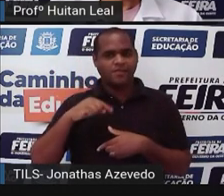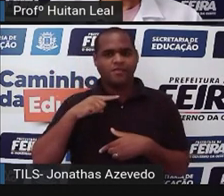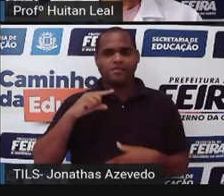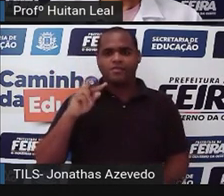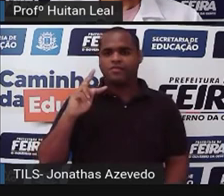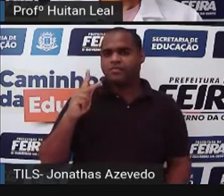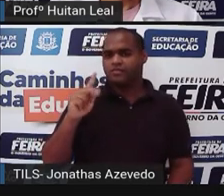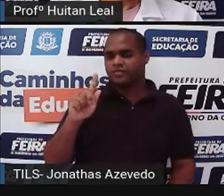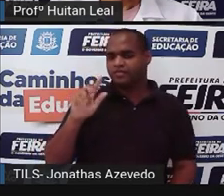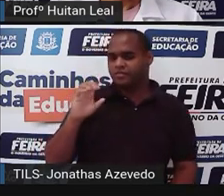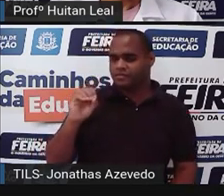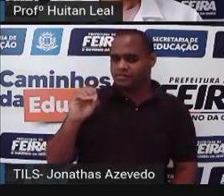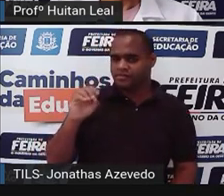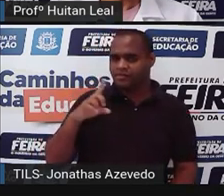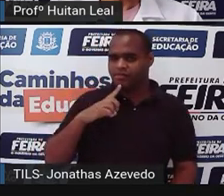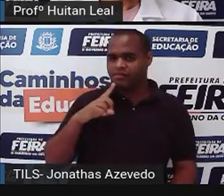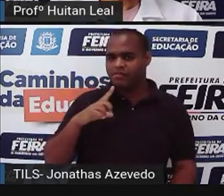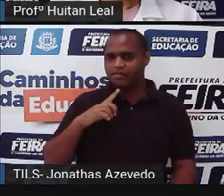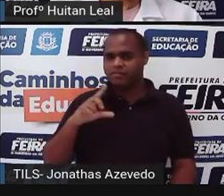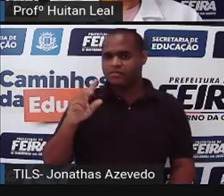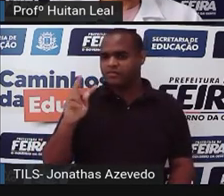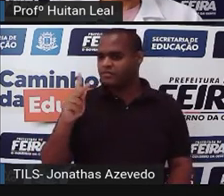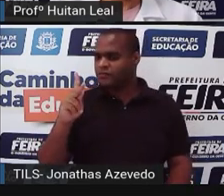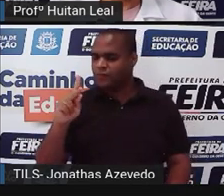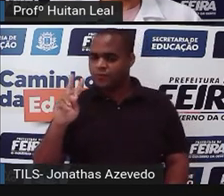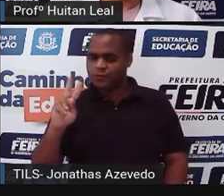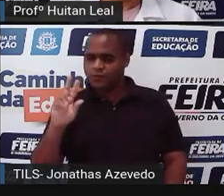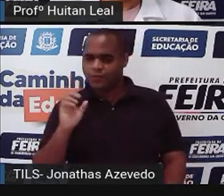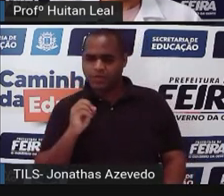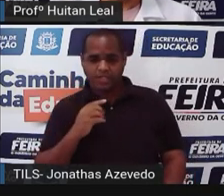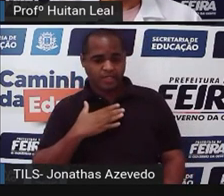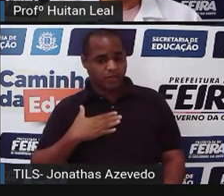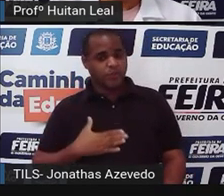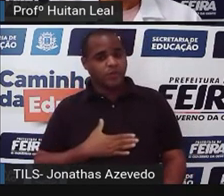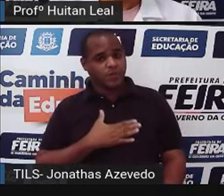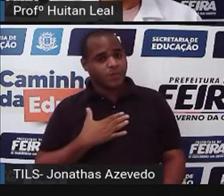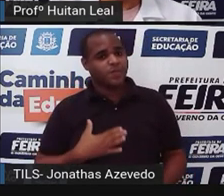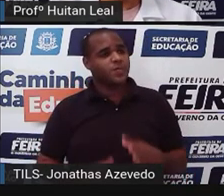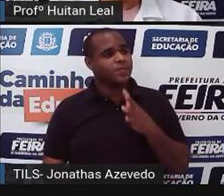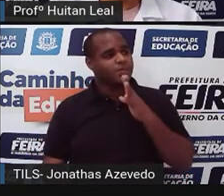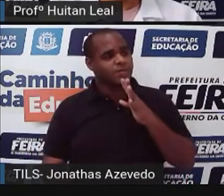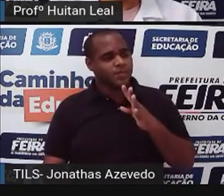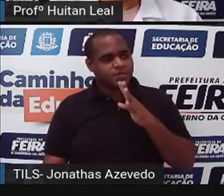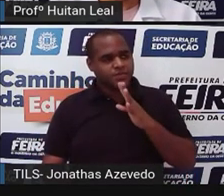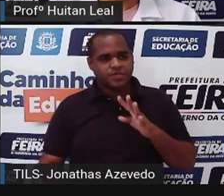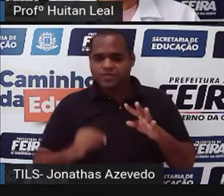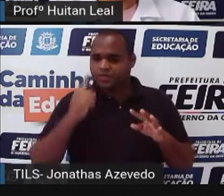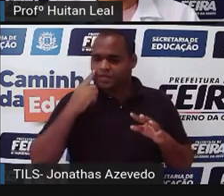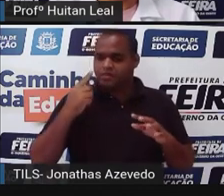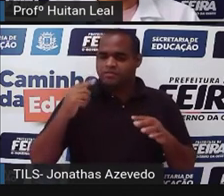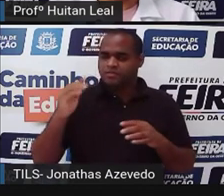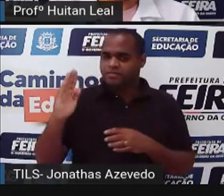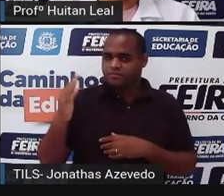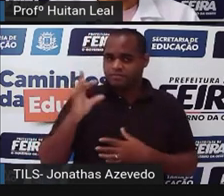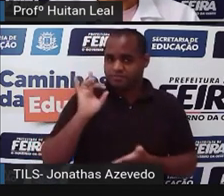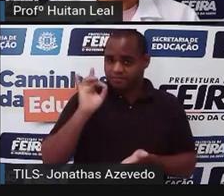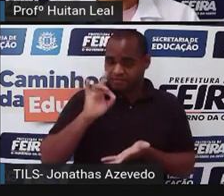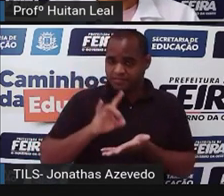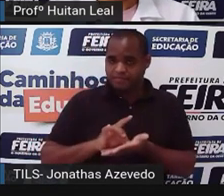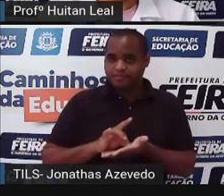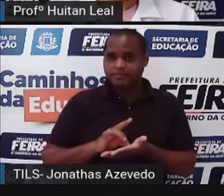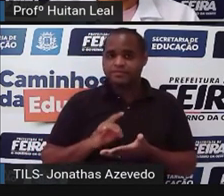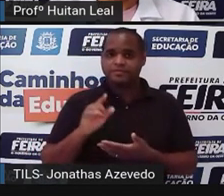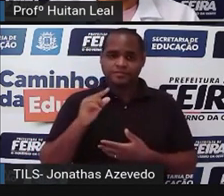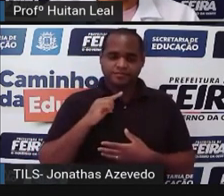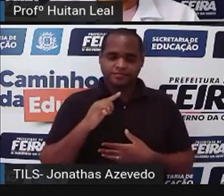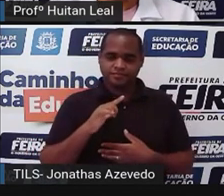e eu, Hugo, é um imenso prazer conhecê-lo. Então, já saímos um pouco dos elementos da realidade e